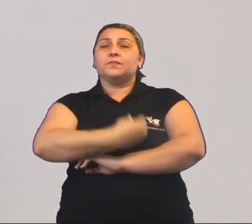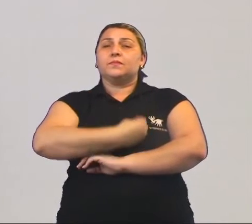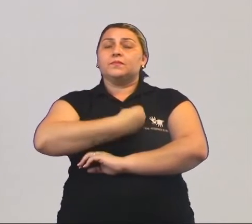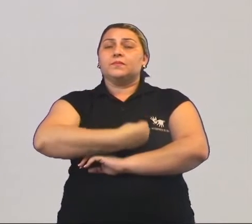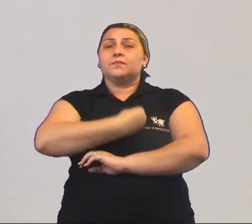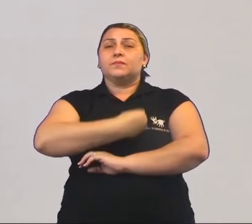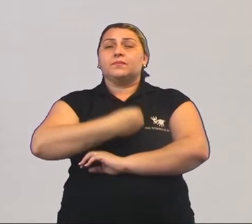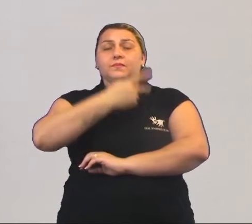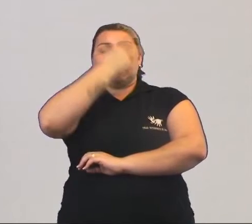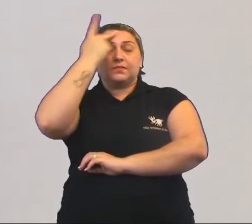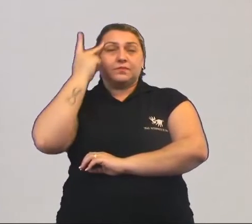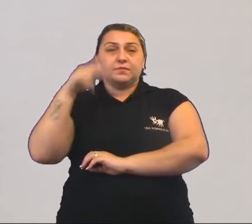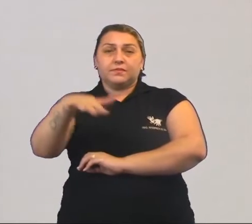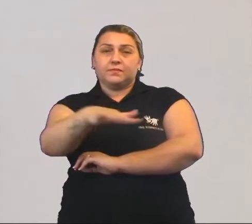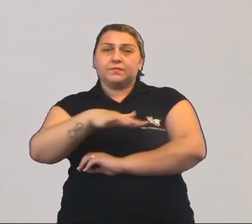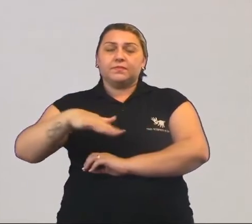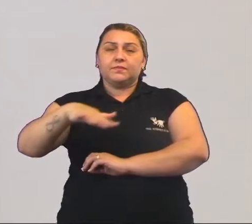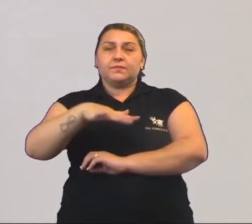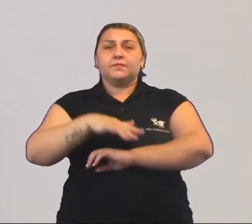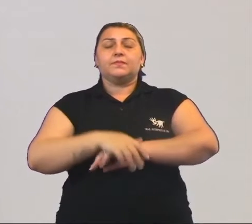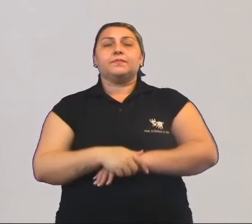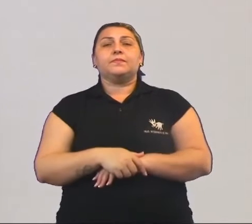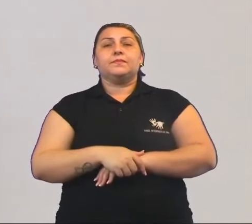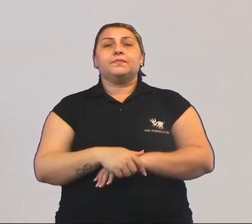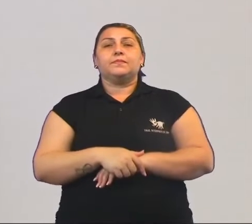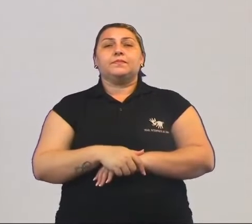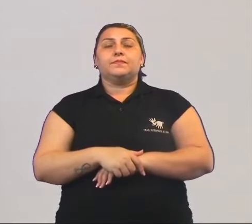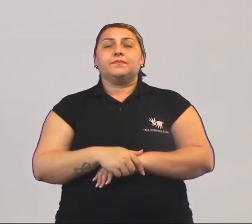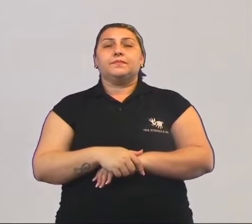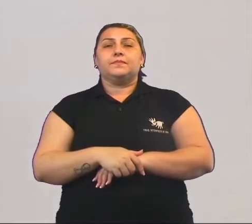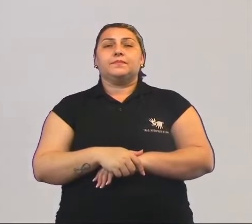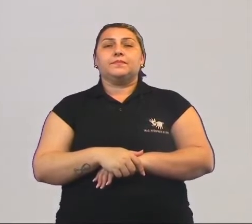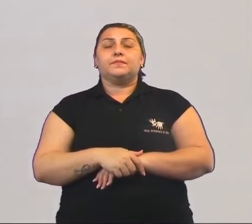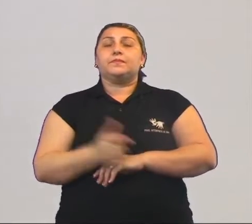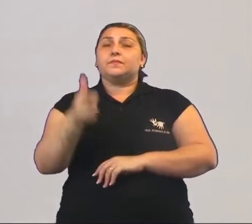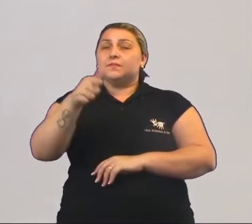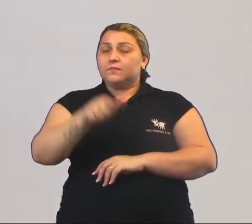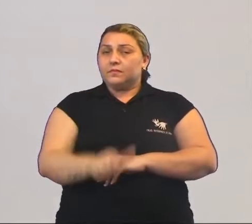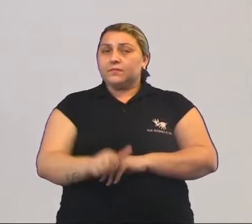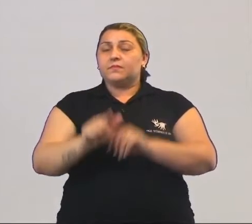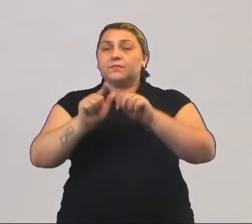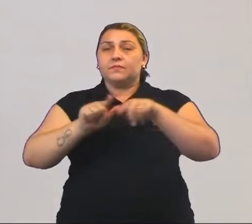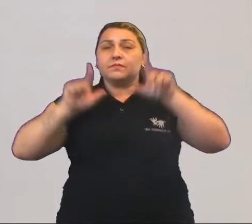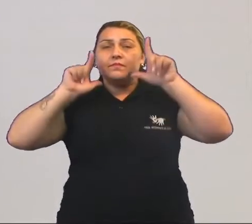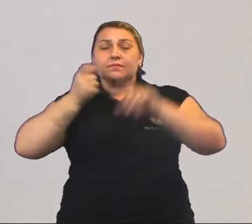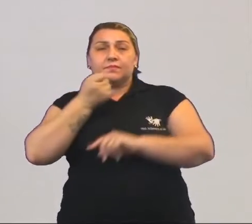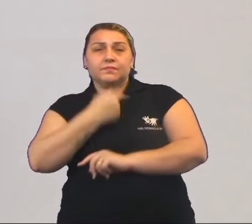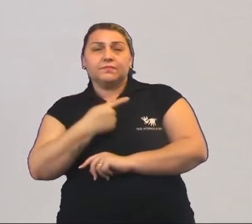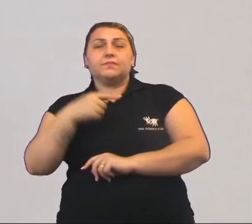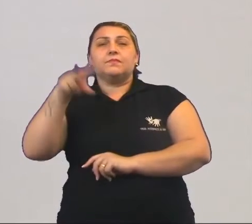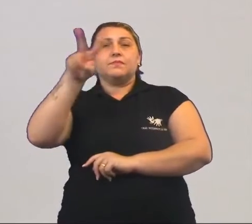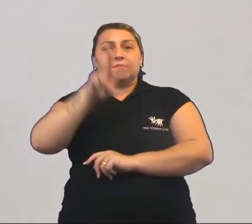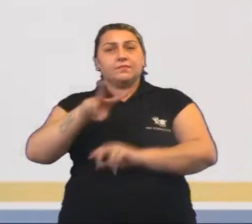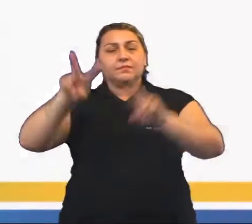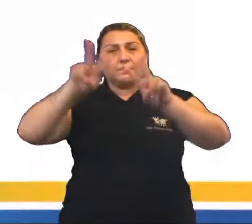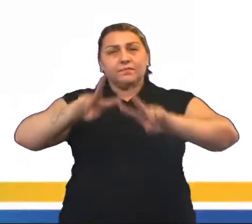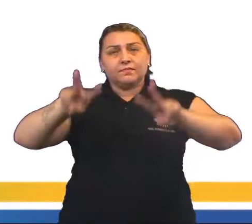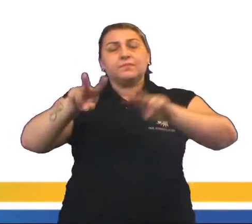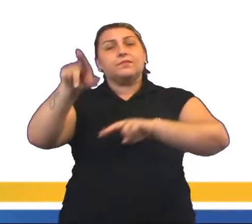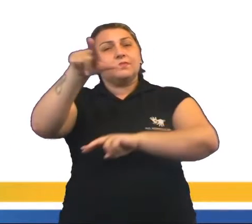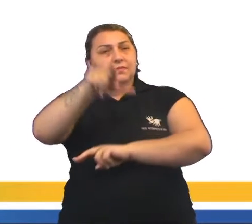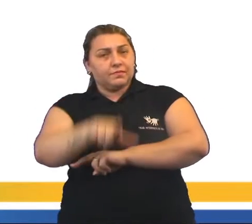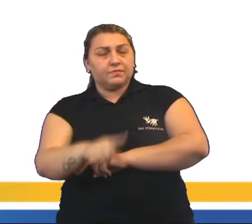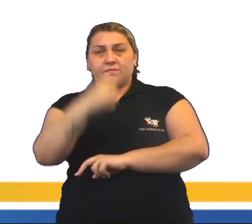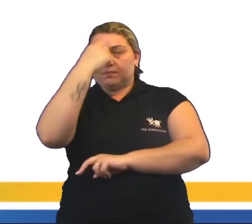dessas pessoas, desses indivíduos. Voltando novamente para a charge, vamos visualizar mais uma